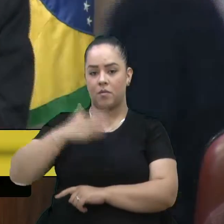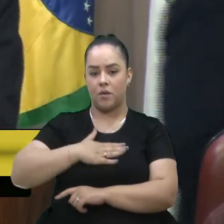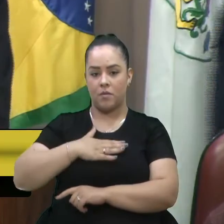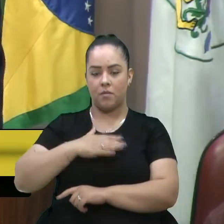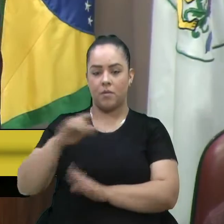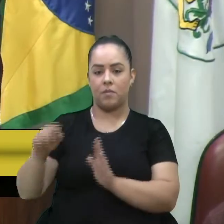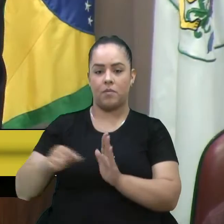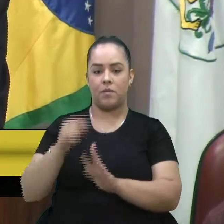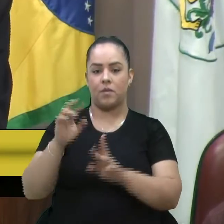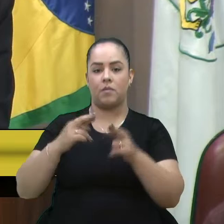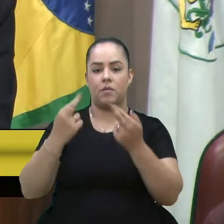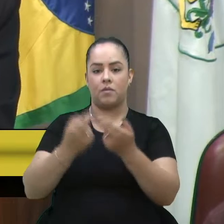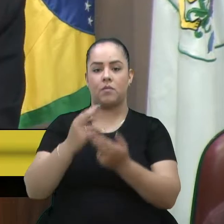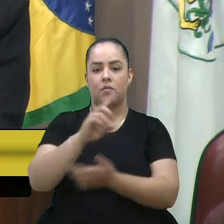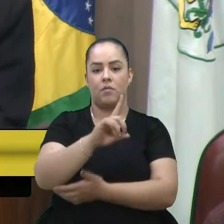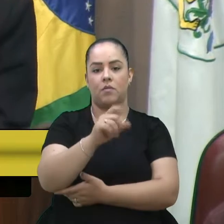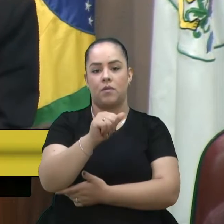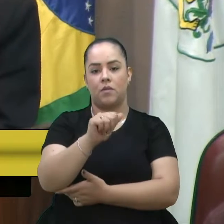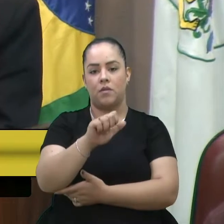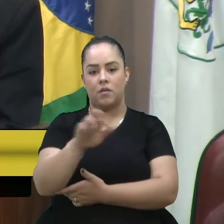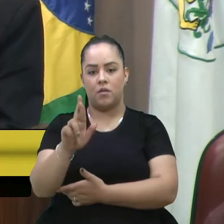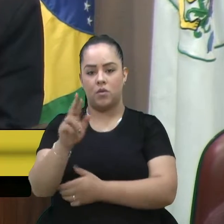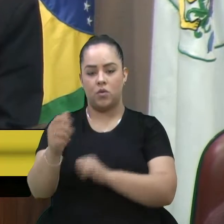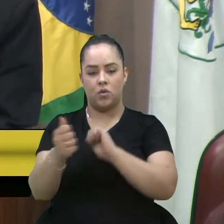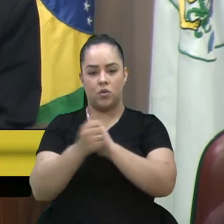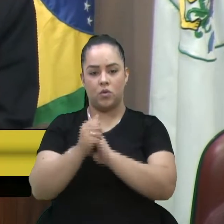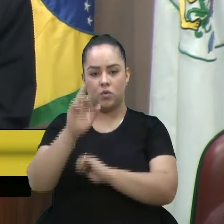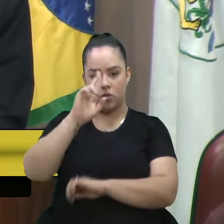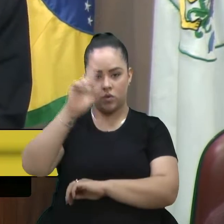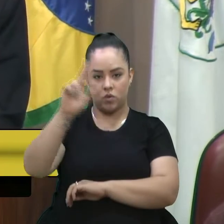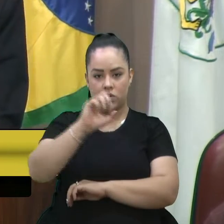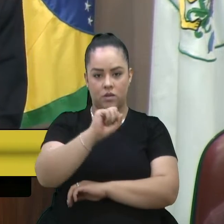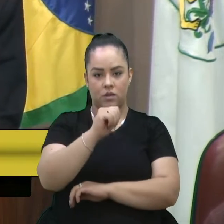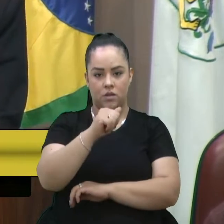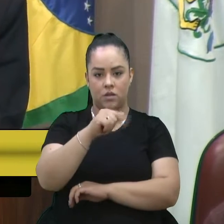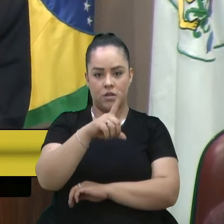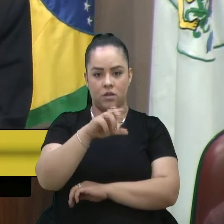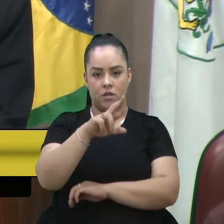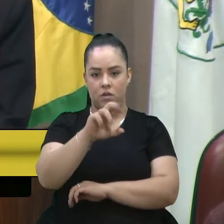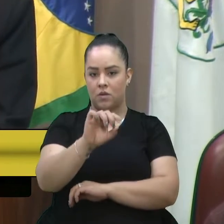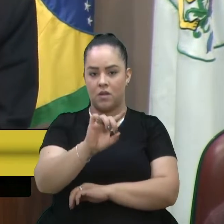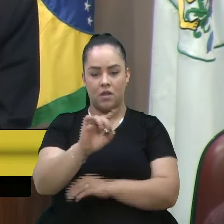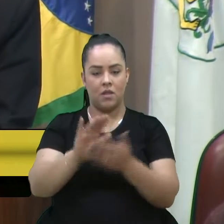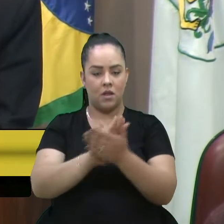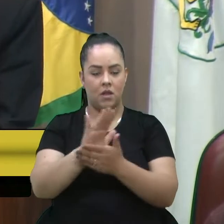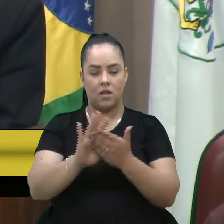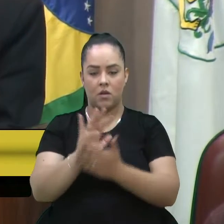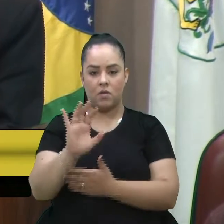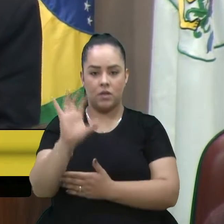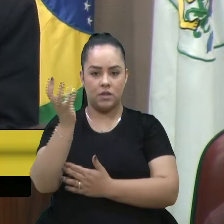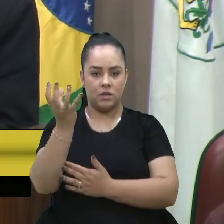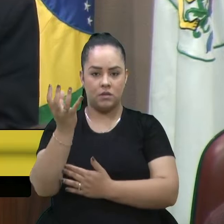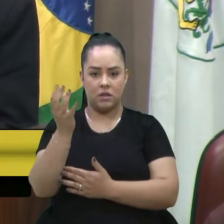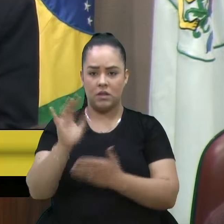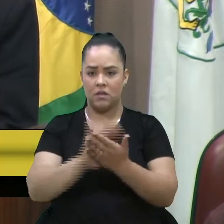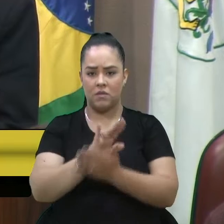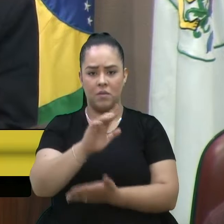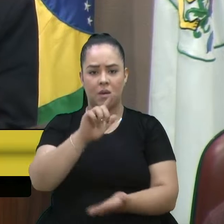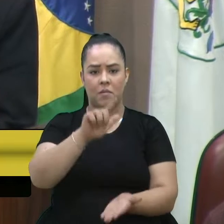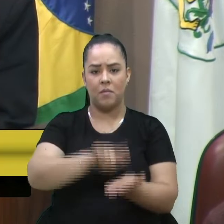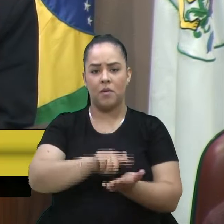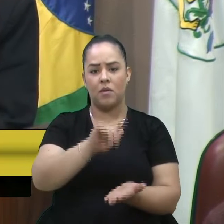lá no DAIA, com o diretor Sandro Vaz. Nada aconteceu. Nem saiu do papel.